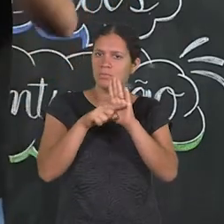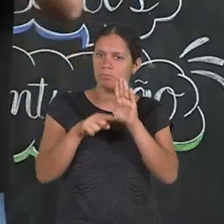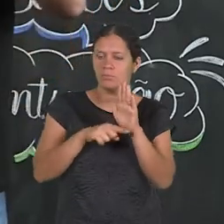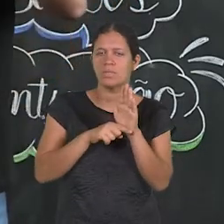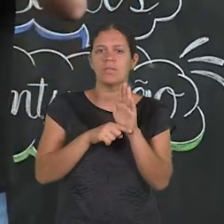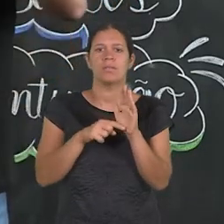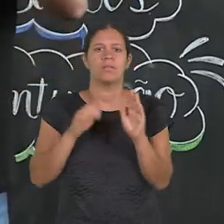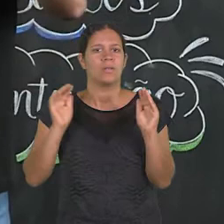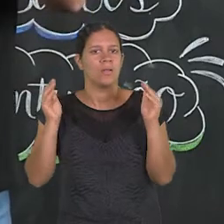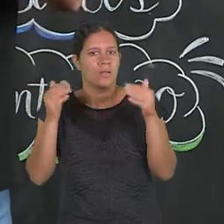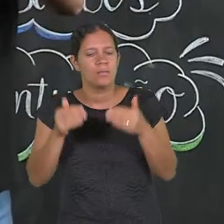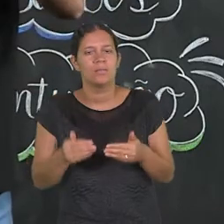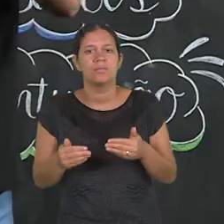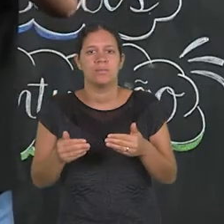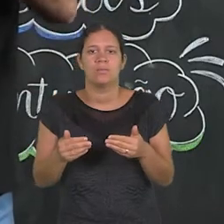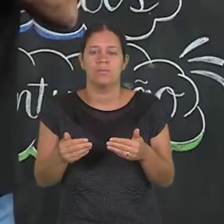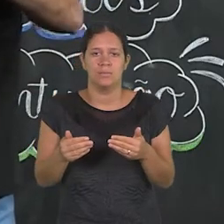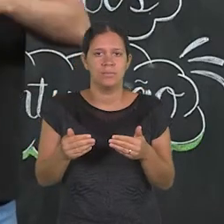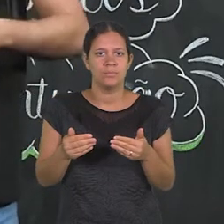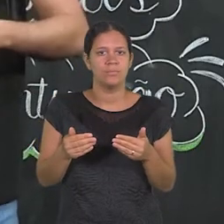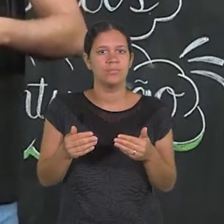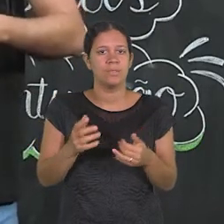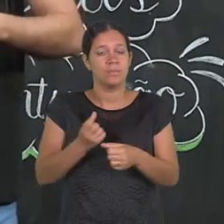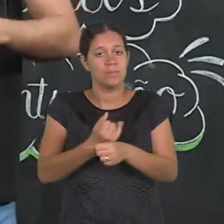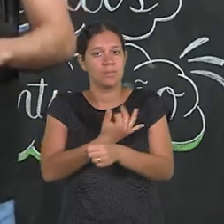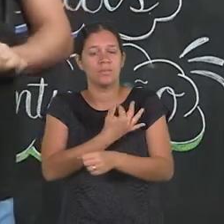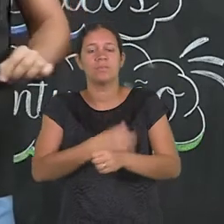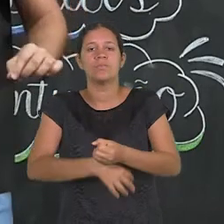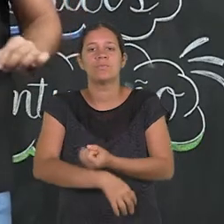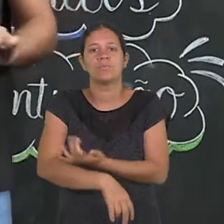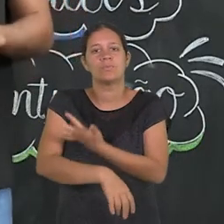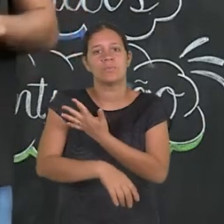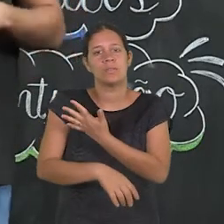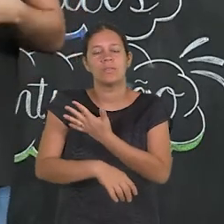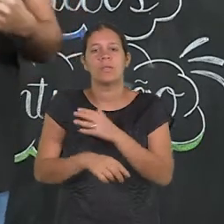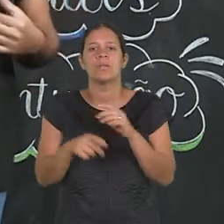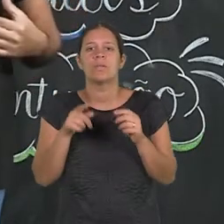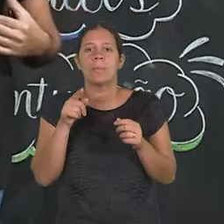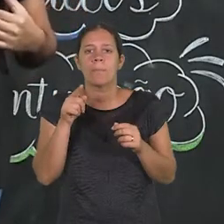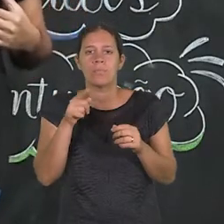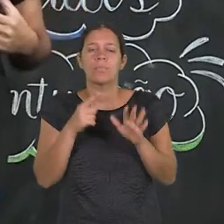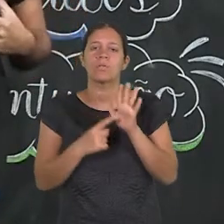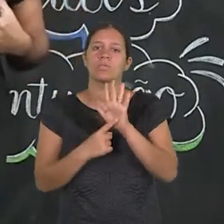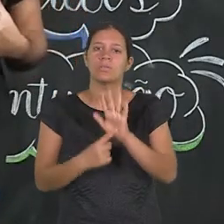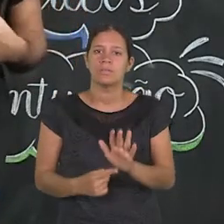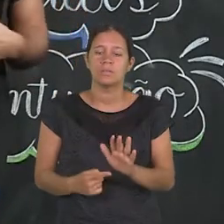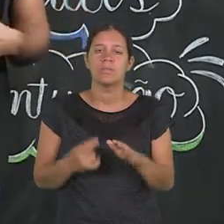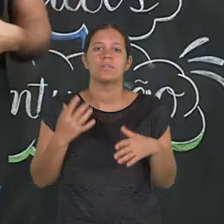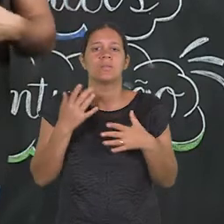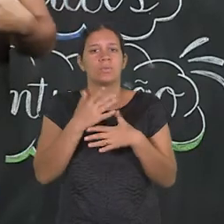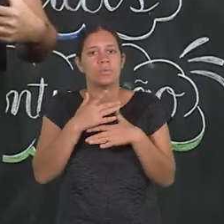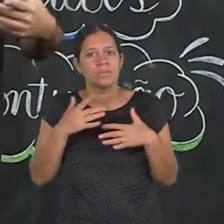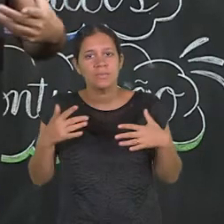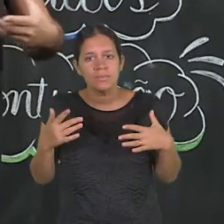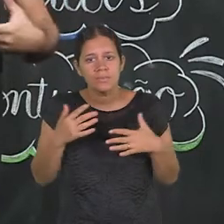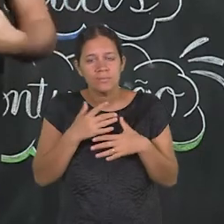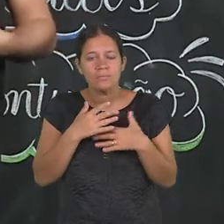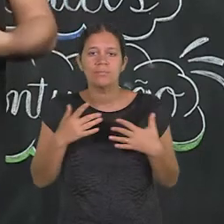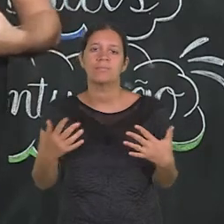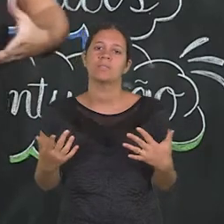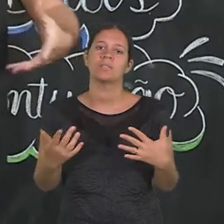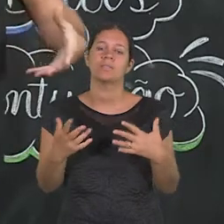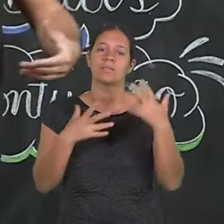muito fechado, para marcar a intensidade daquela emoção. Agora, se o quadrinho quiser mostrar para a gente como é que uma cidade está